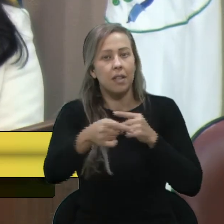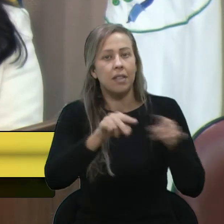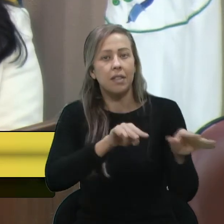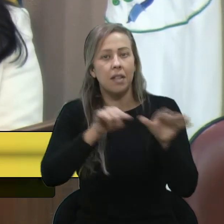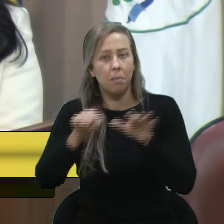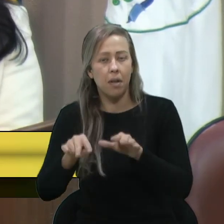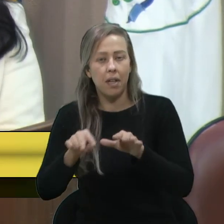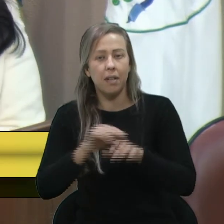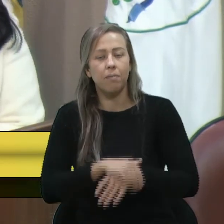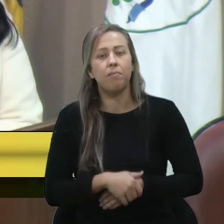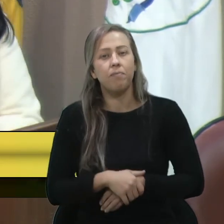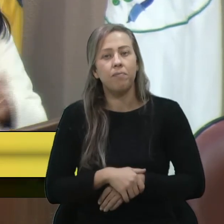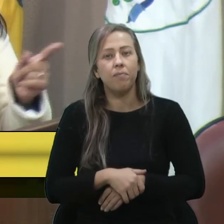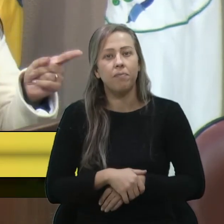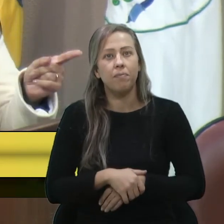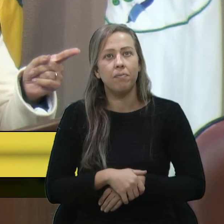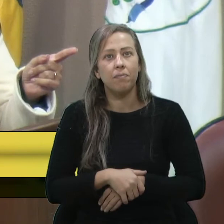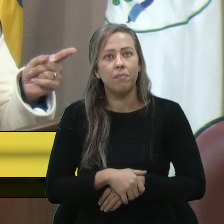vem...